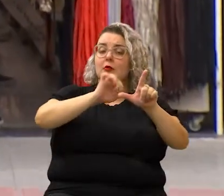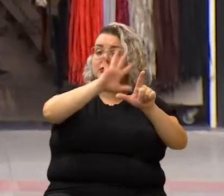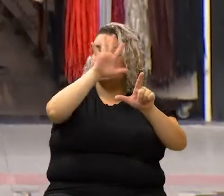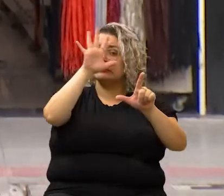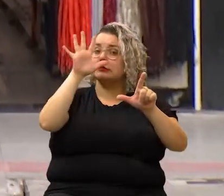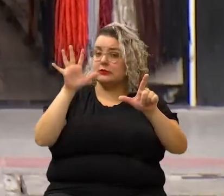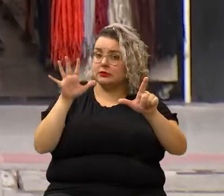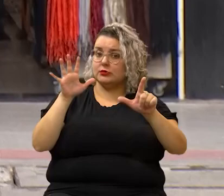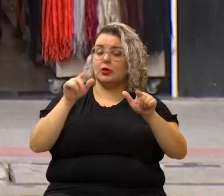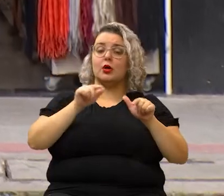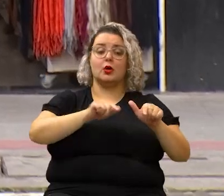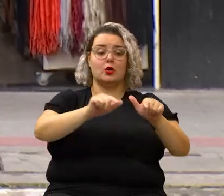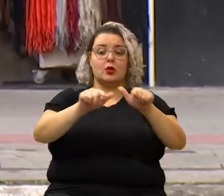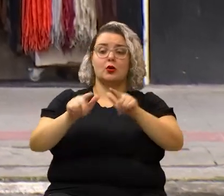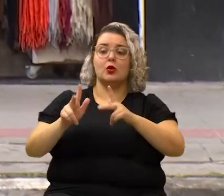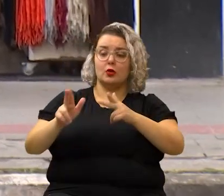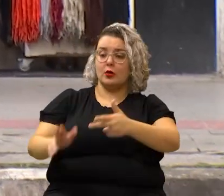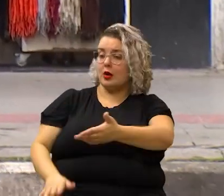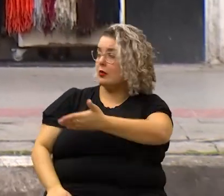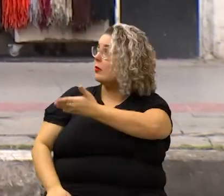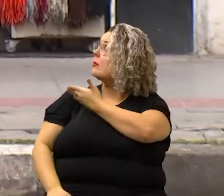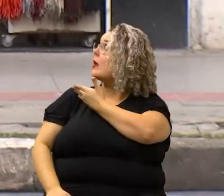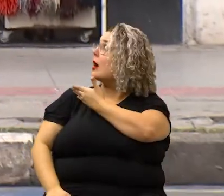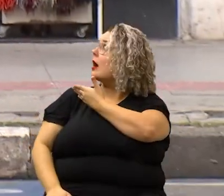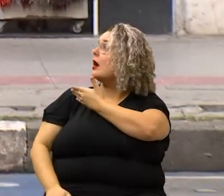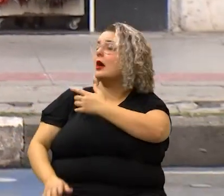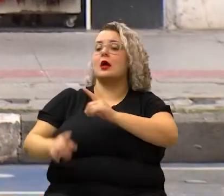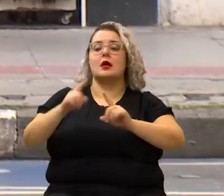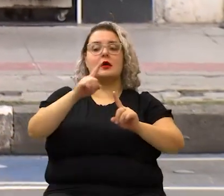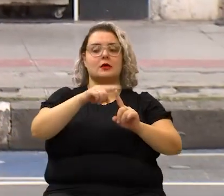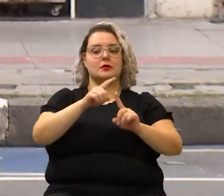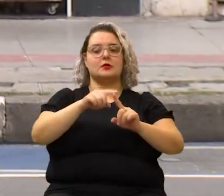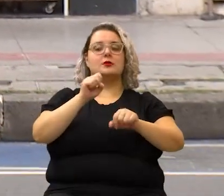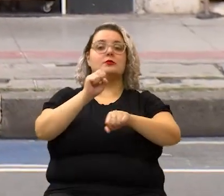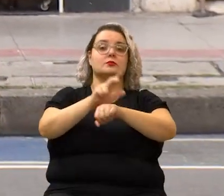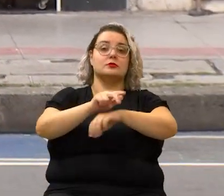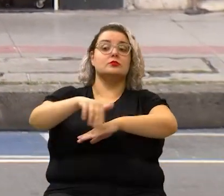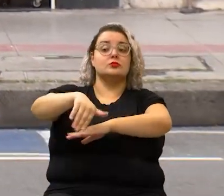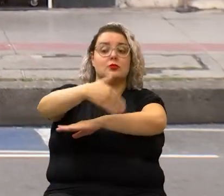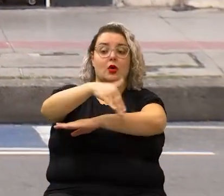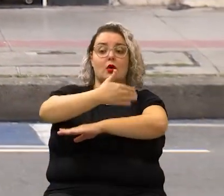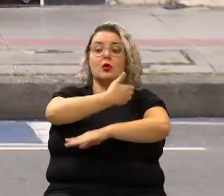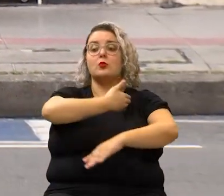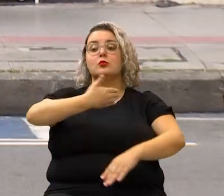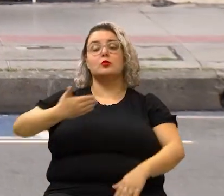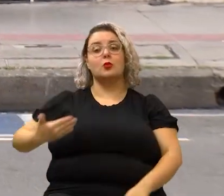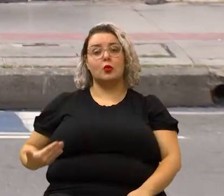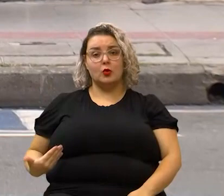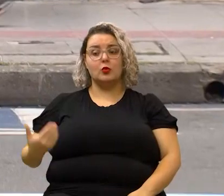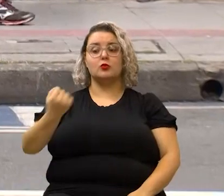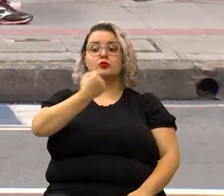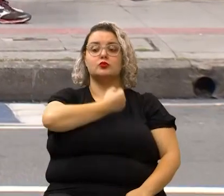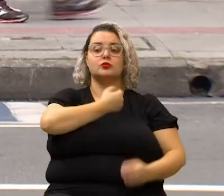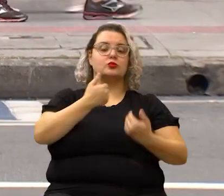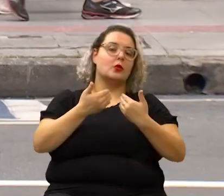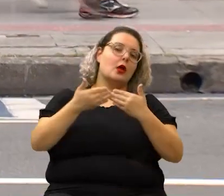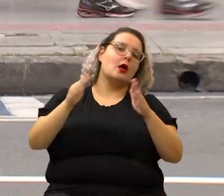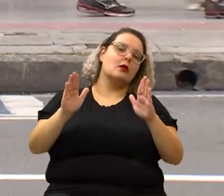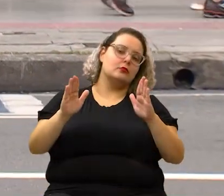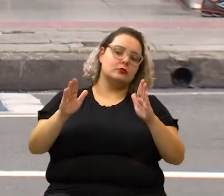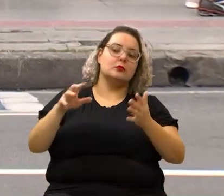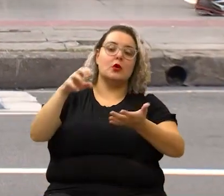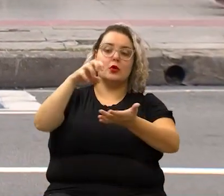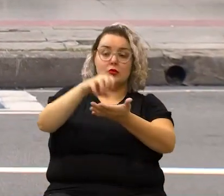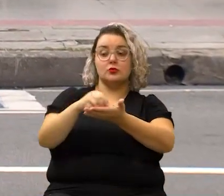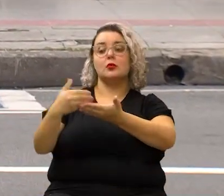bem legível. Em locais como esse, esse tipo de vaga que fica em logradouro público, o número disponível